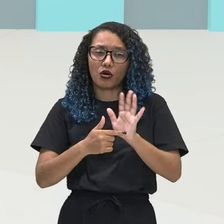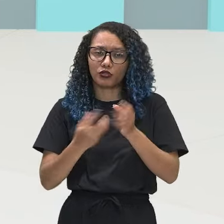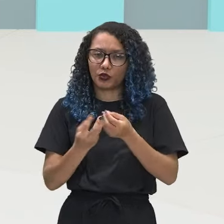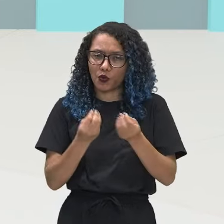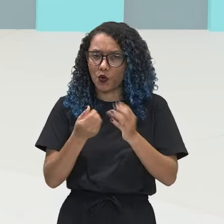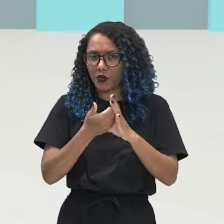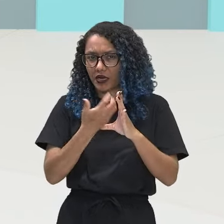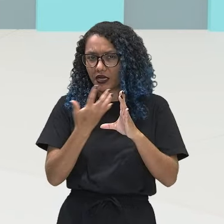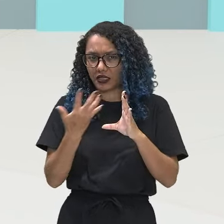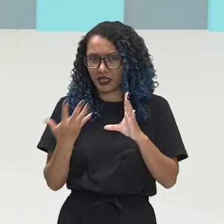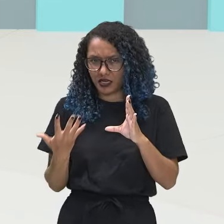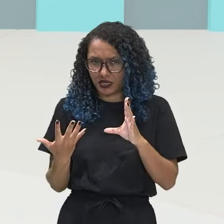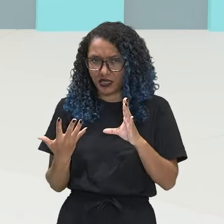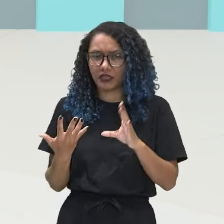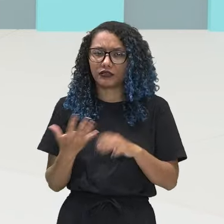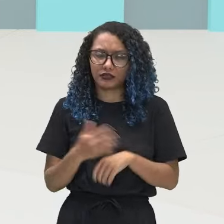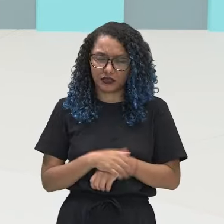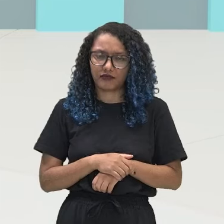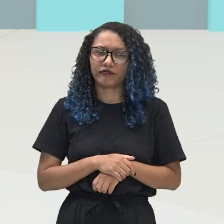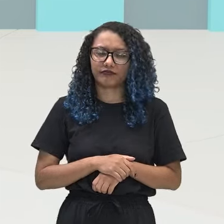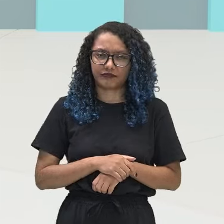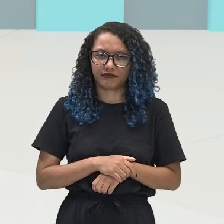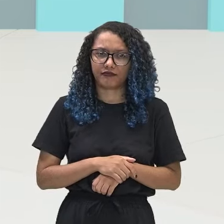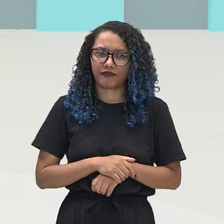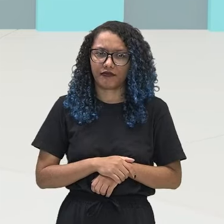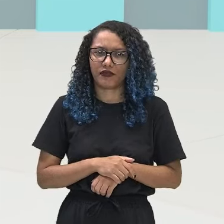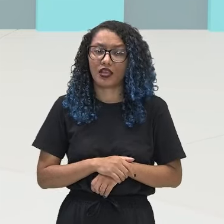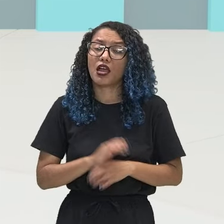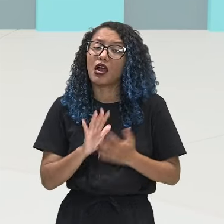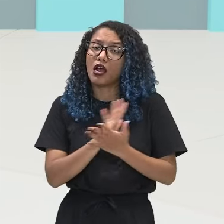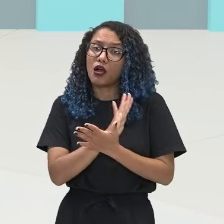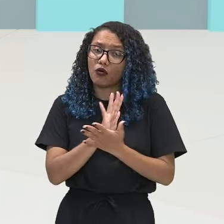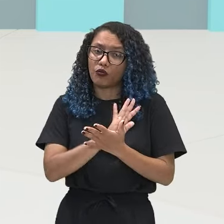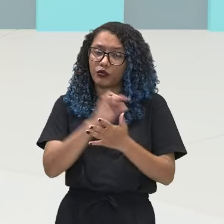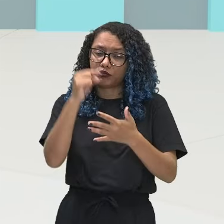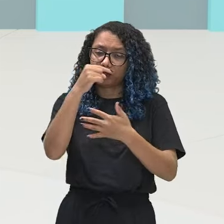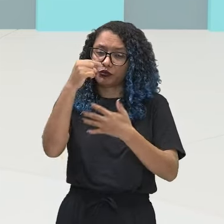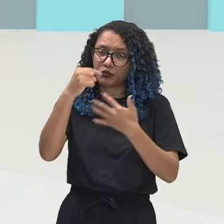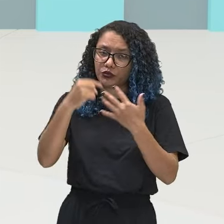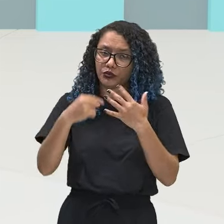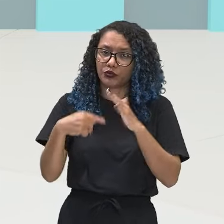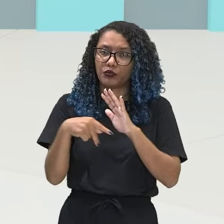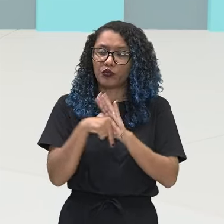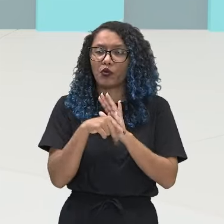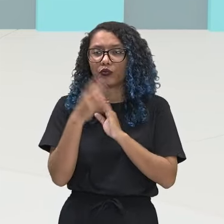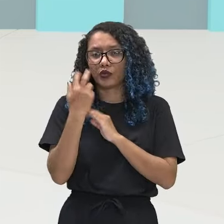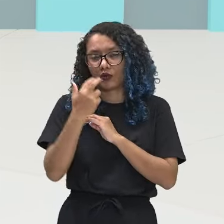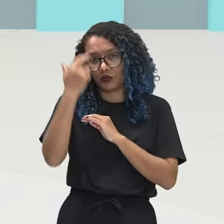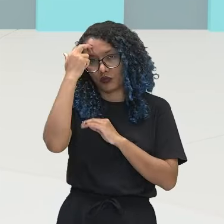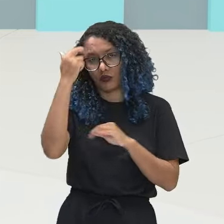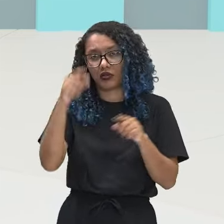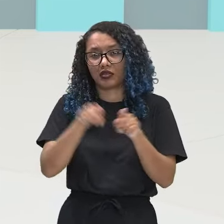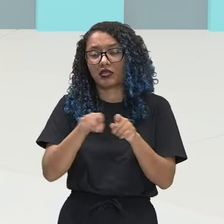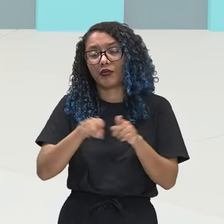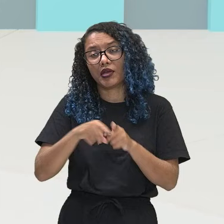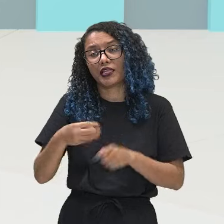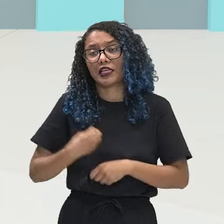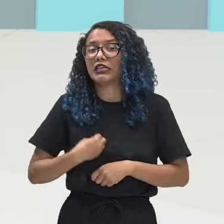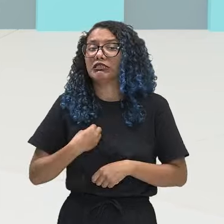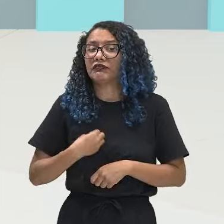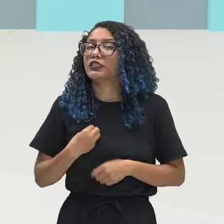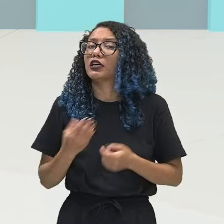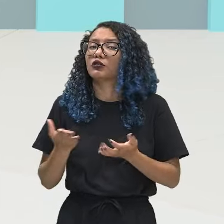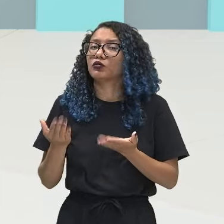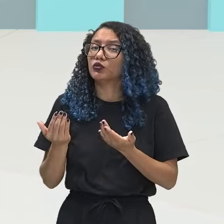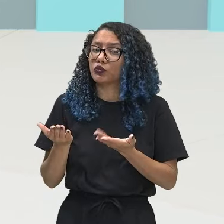alguns elementos da cultura e da vida juvenil, que é